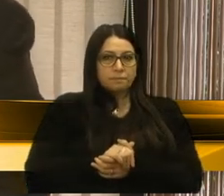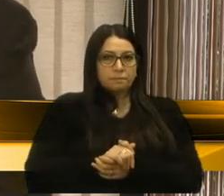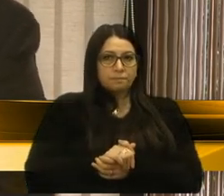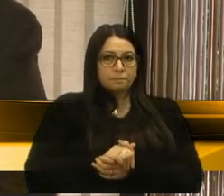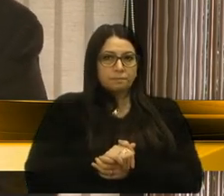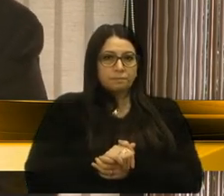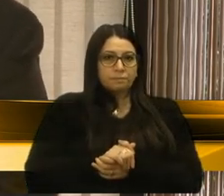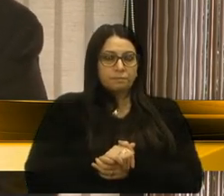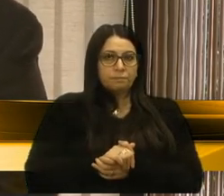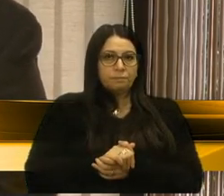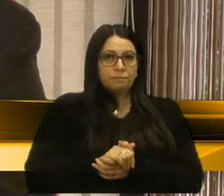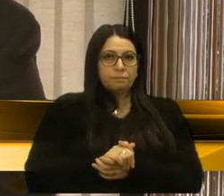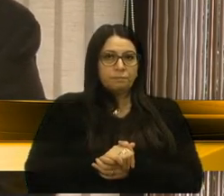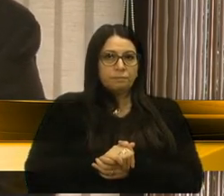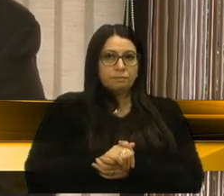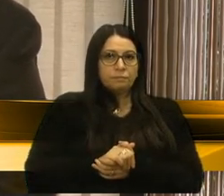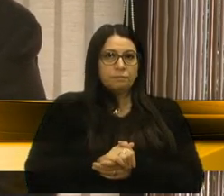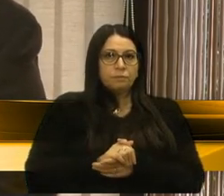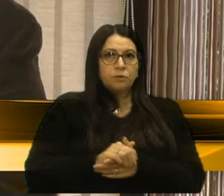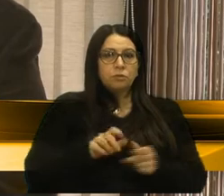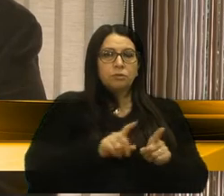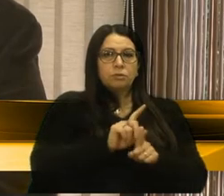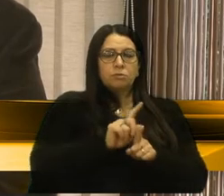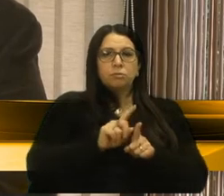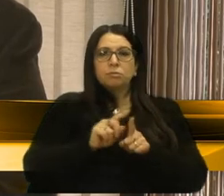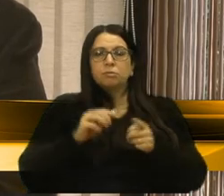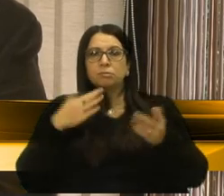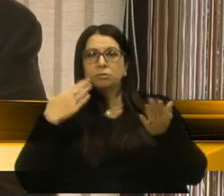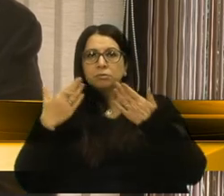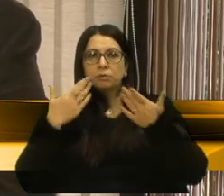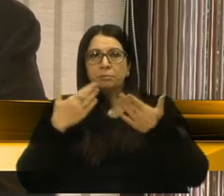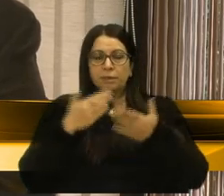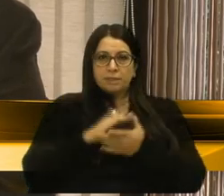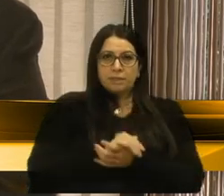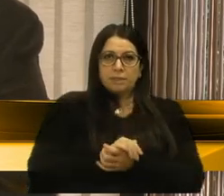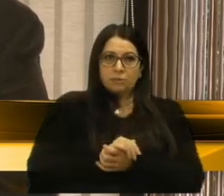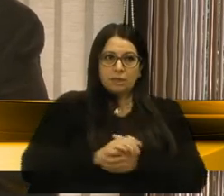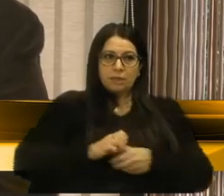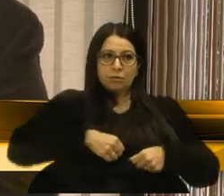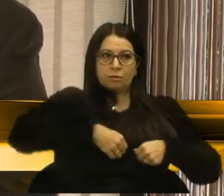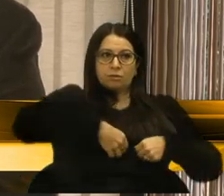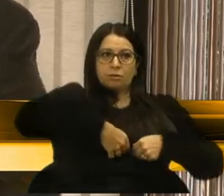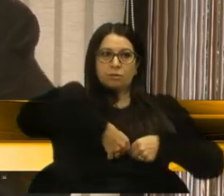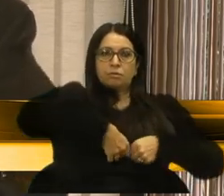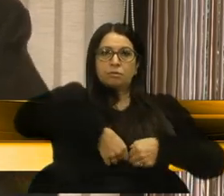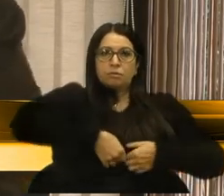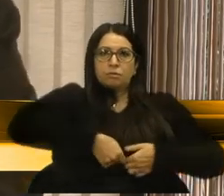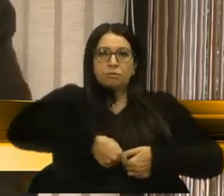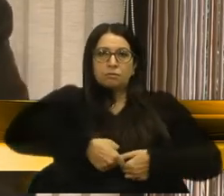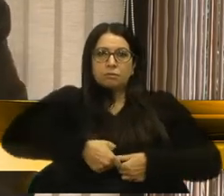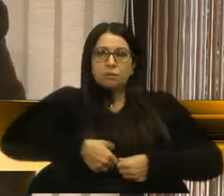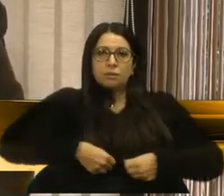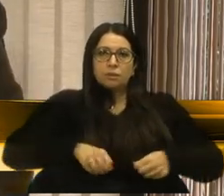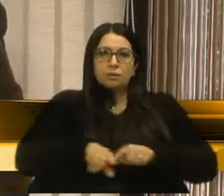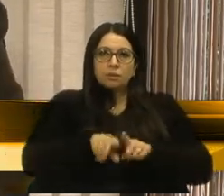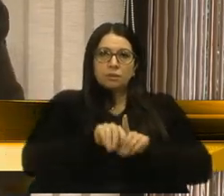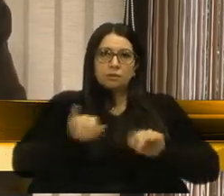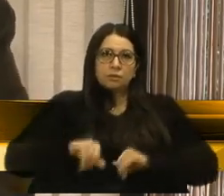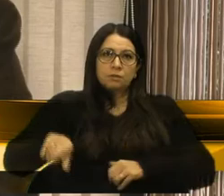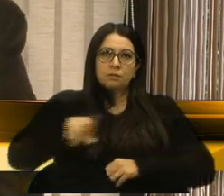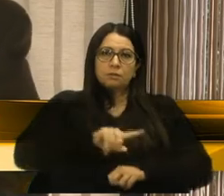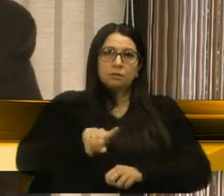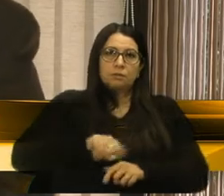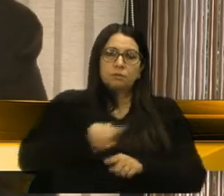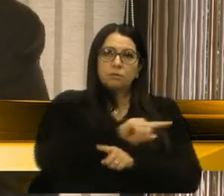podemos sanar as dúvidas, porque muitas pessoas ainda querem informar e estão deixando mais